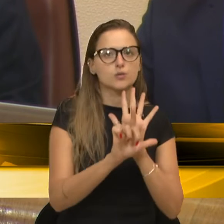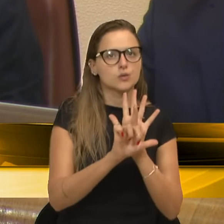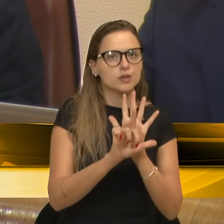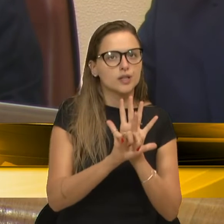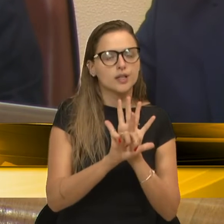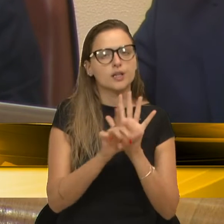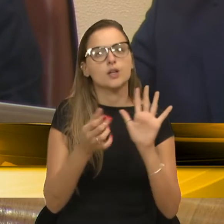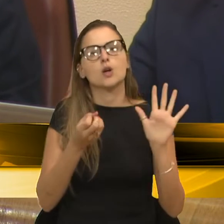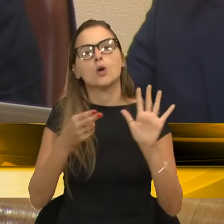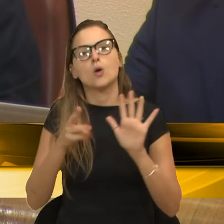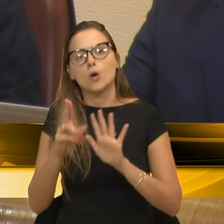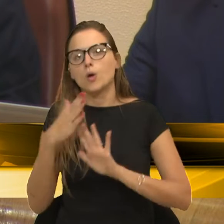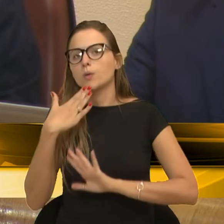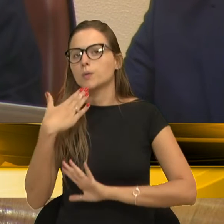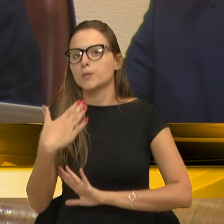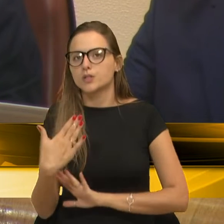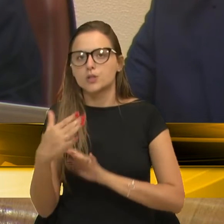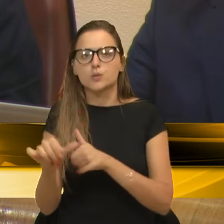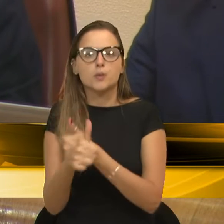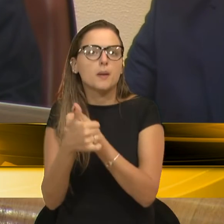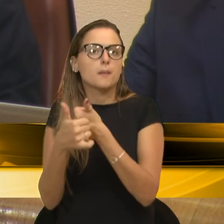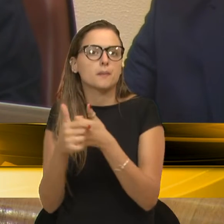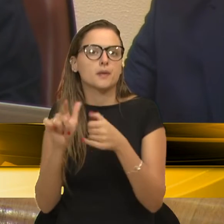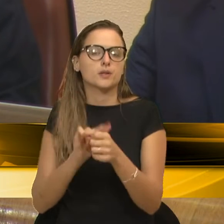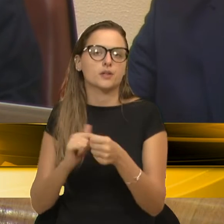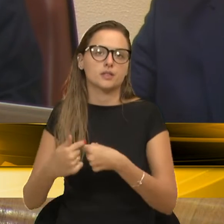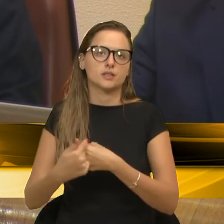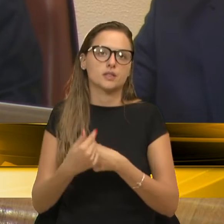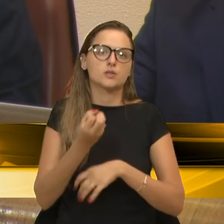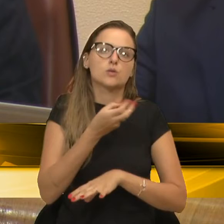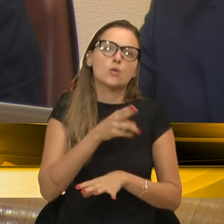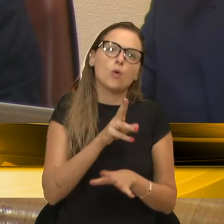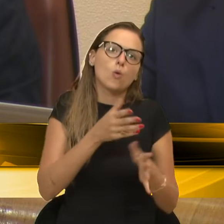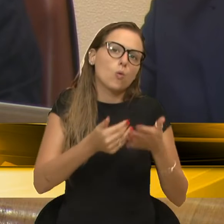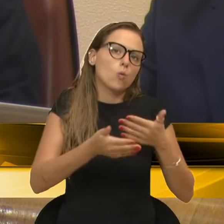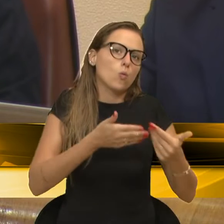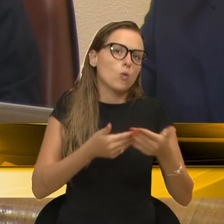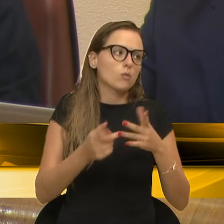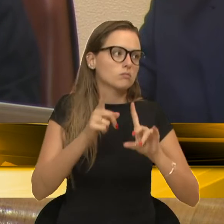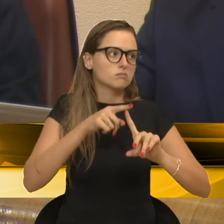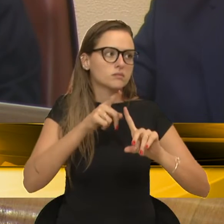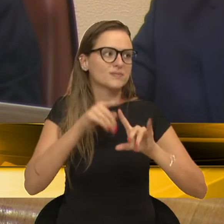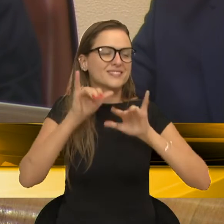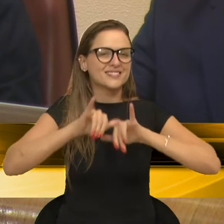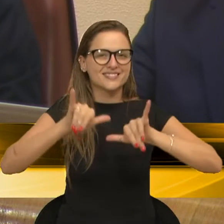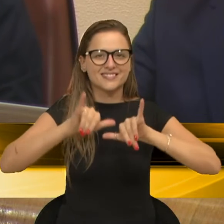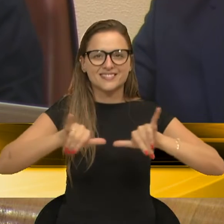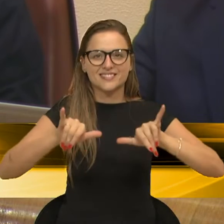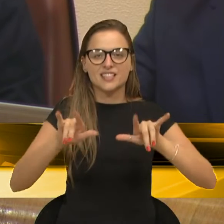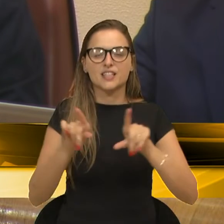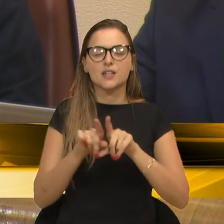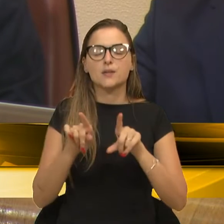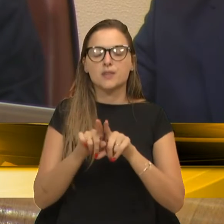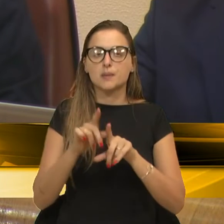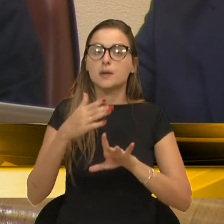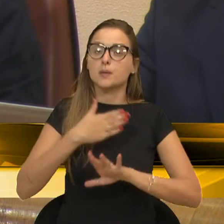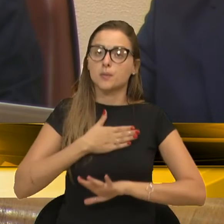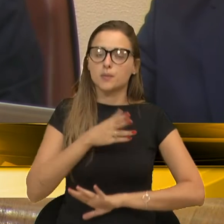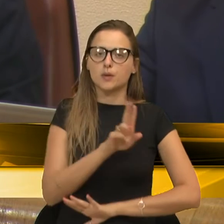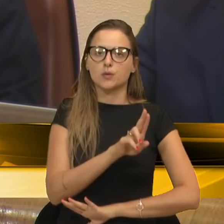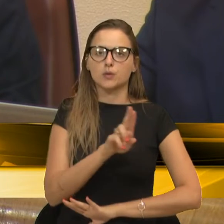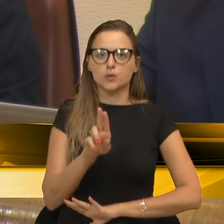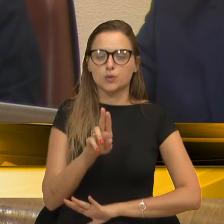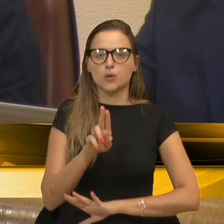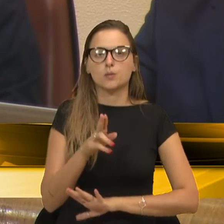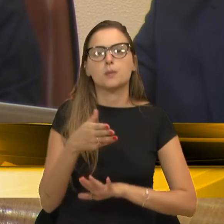com indicações de melhoria na cidade, seja com algum tipo de informação. De qualquer forma, coloquei meu nome à disposição